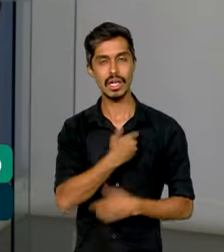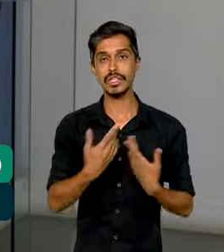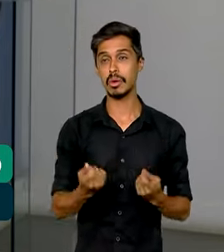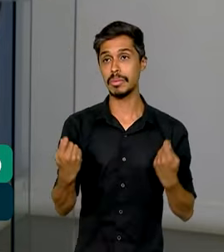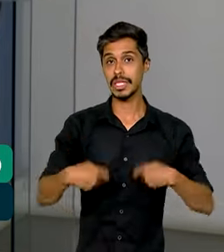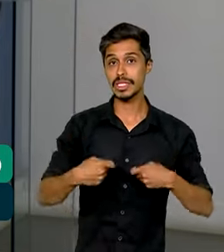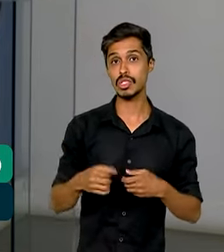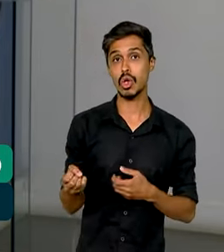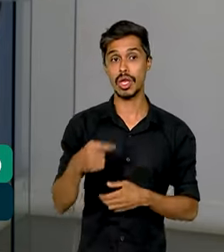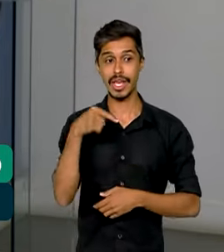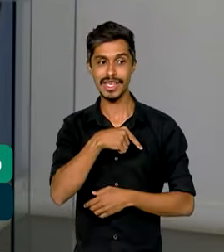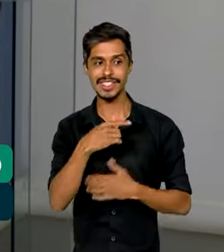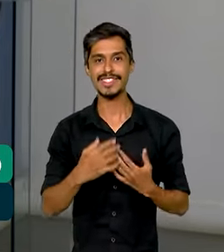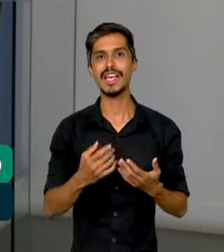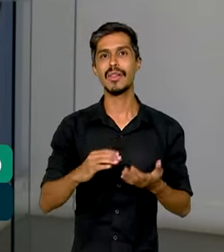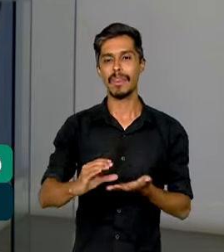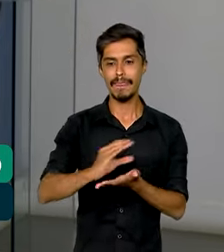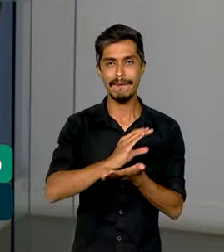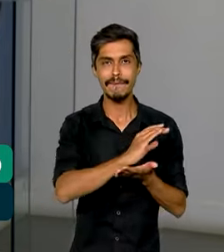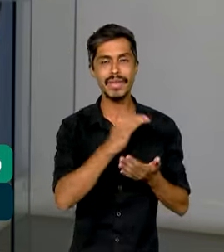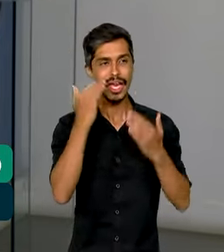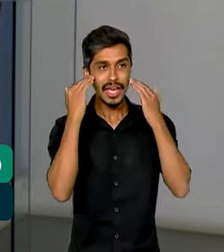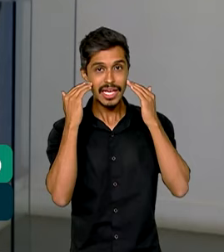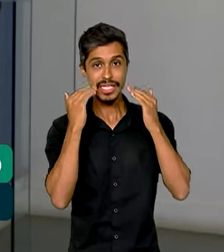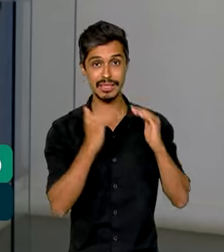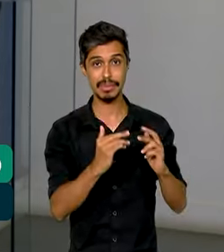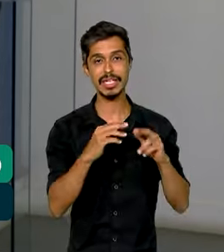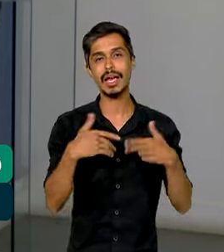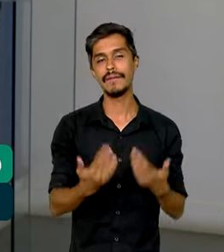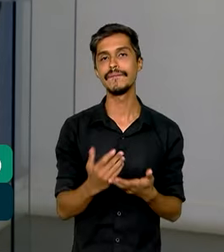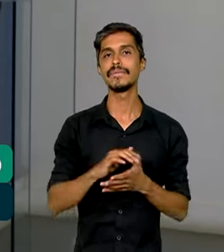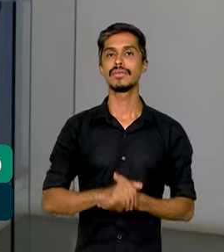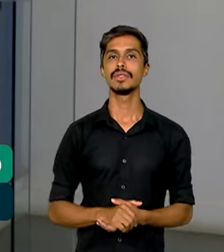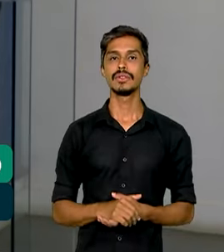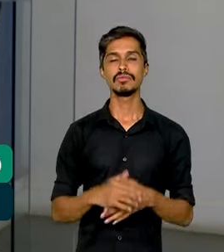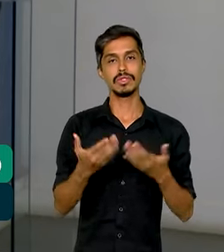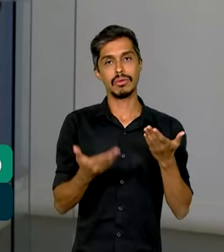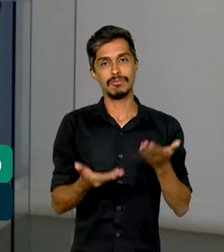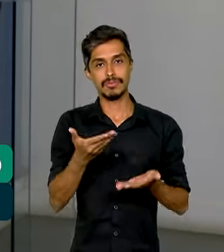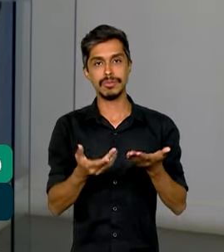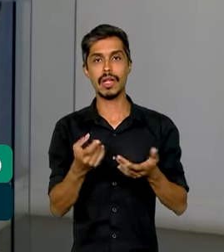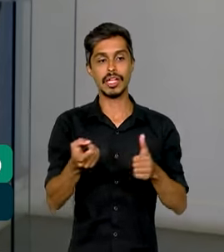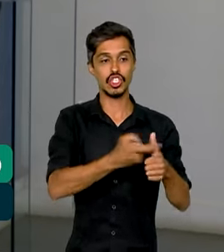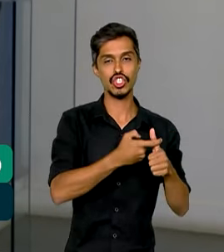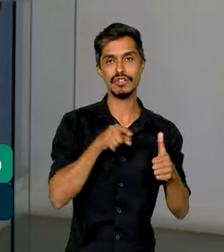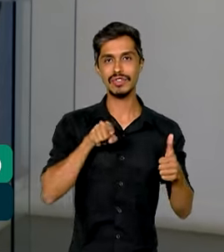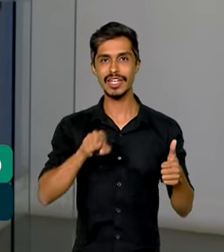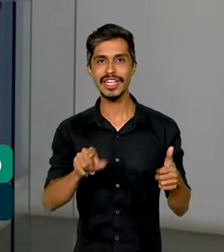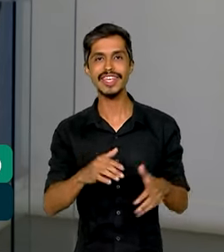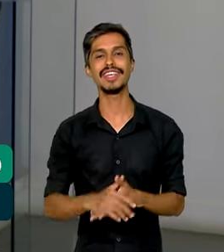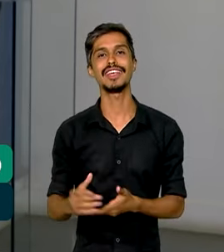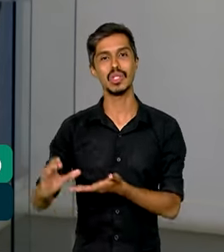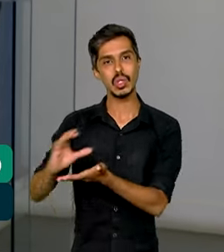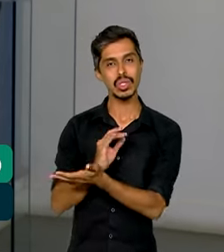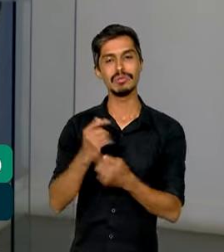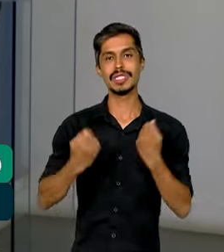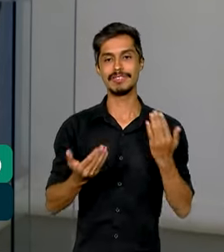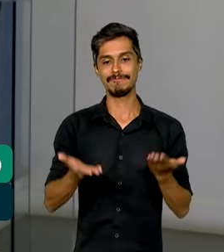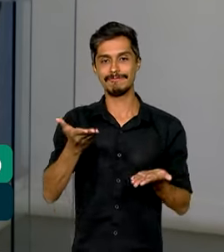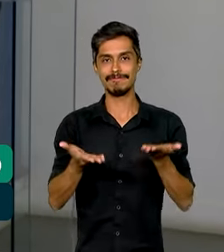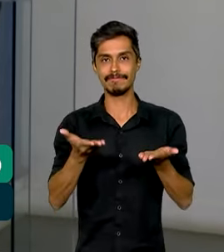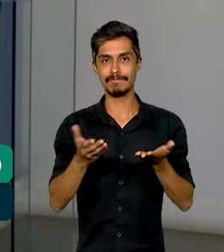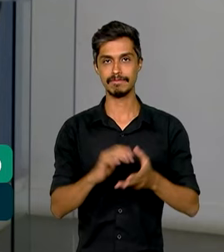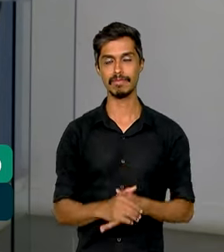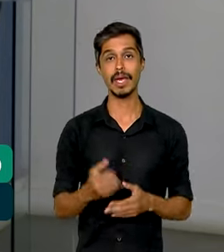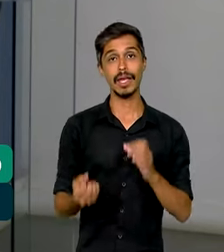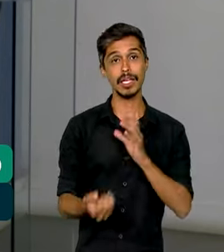que o marco seja cumprido, seja respeitado, mantendo o equilíbrio das contas públicas. Esse veto presidencial foi publicado ontem